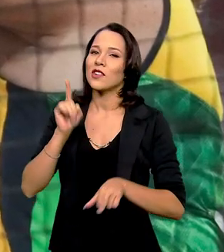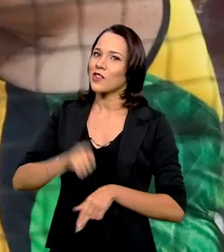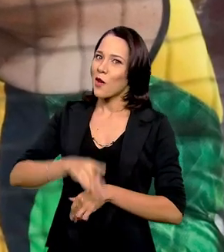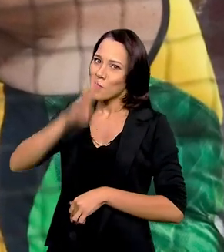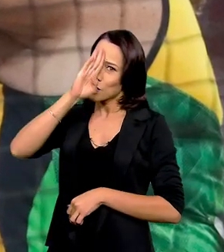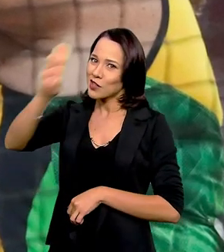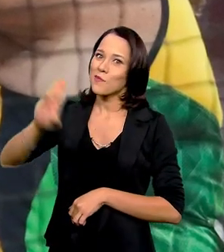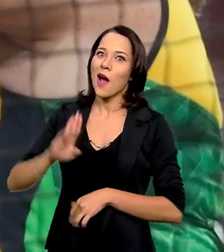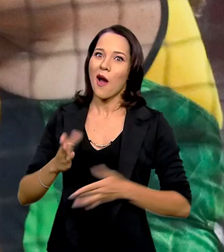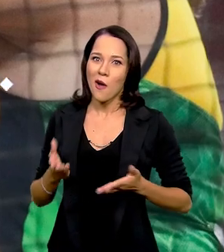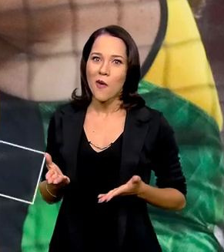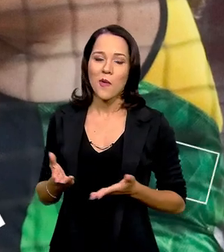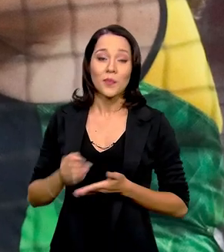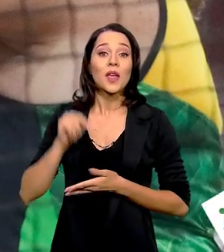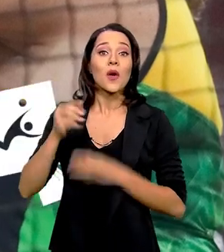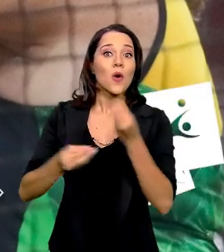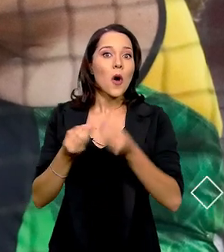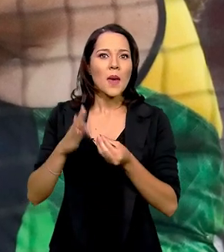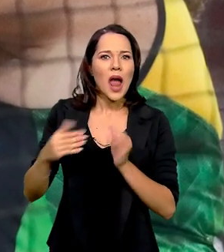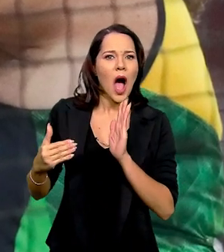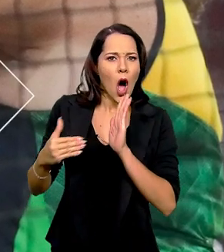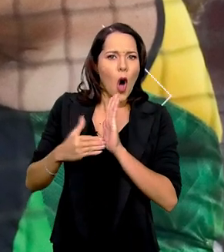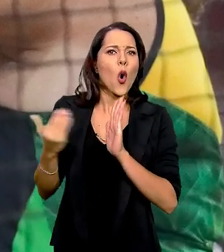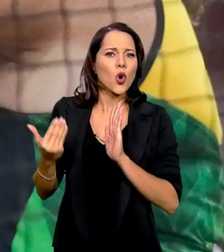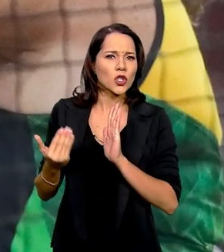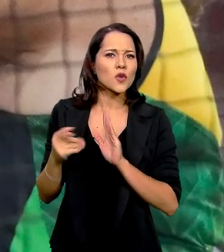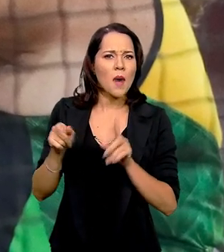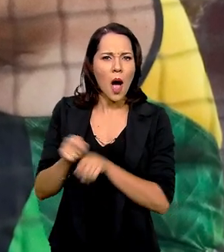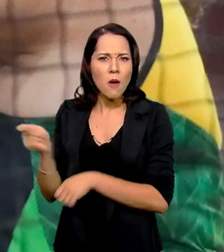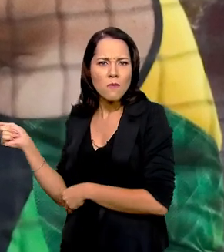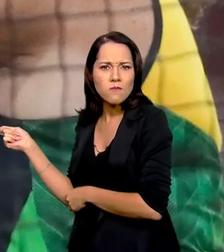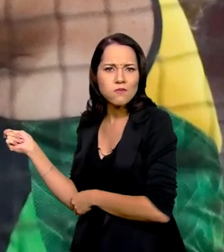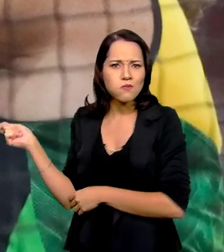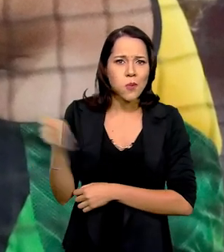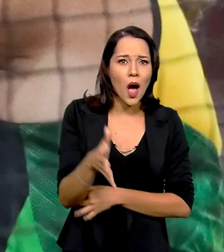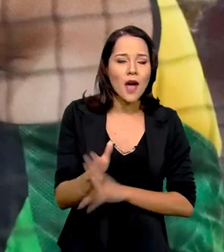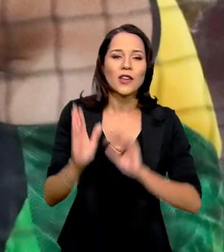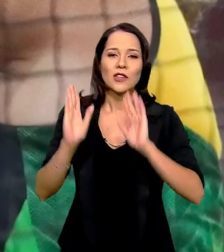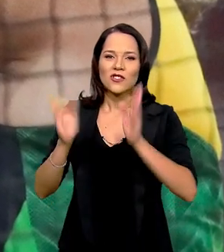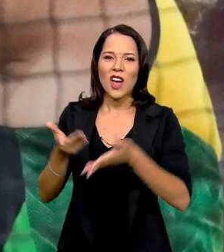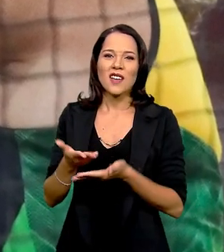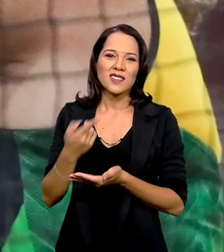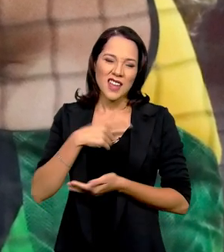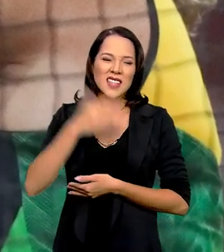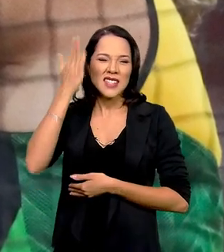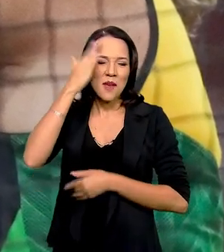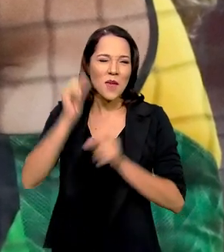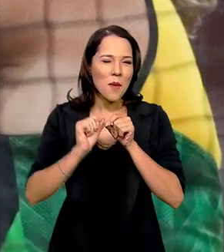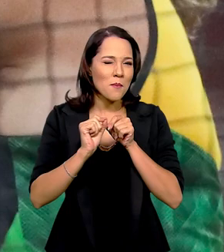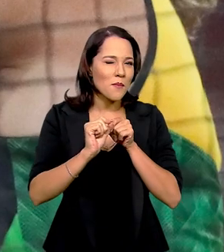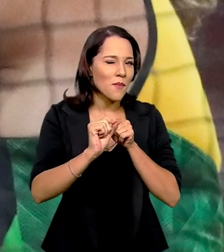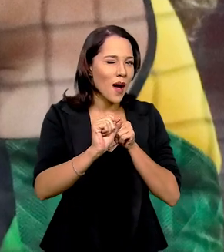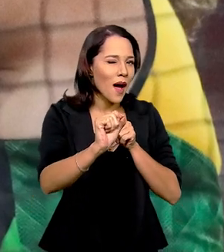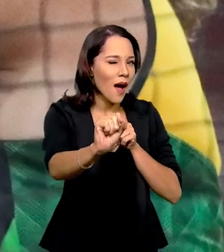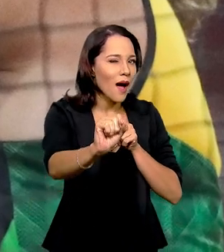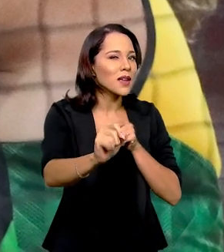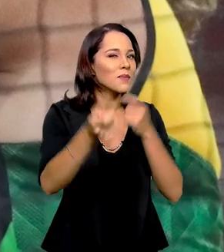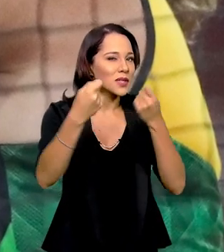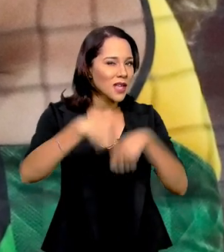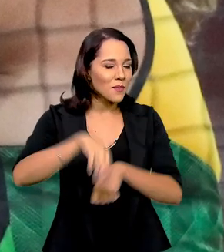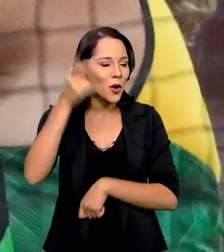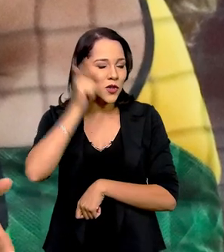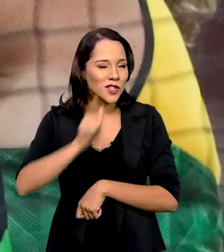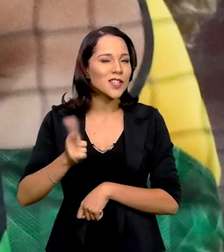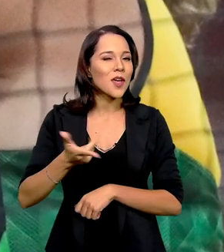Claudinei, foi dominante na prova. Como ela foi a última a fazer o lançamento, já chegou na prova sabendo a distância que